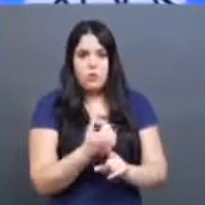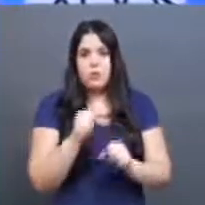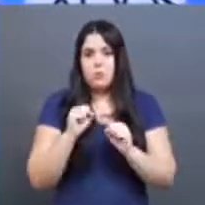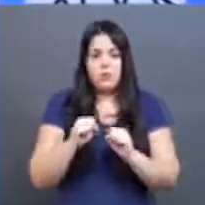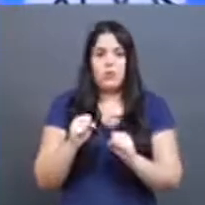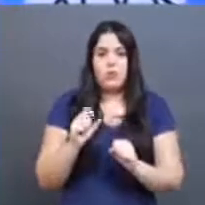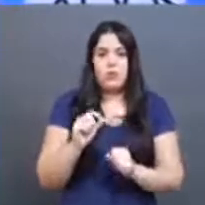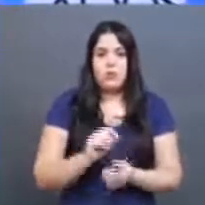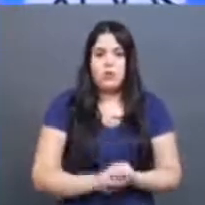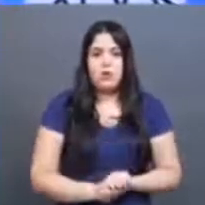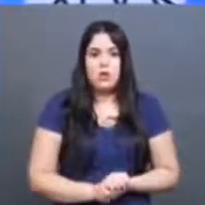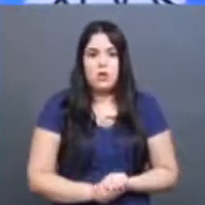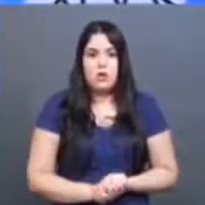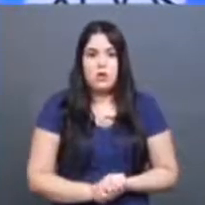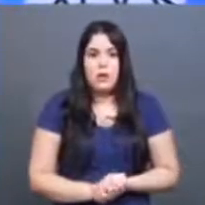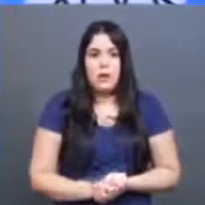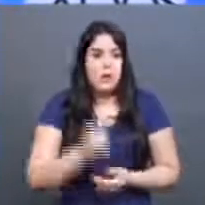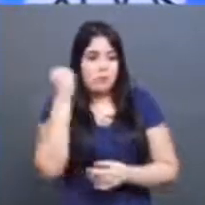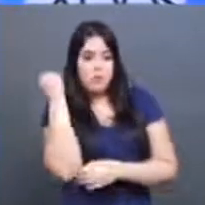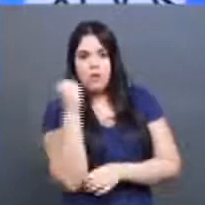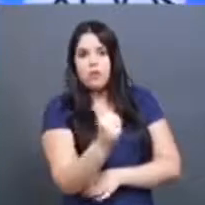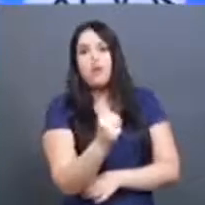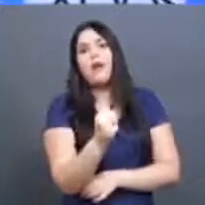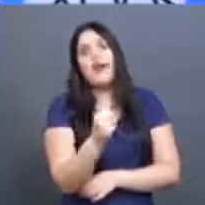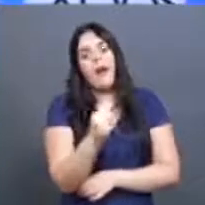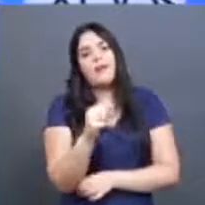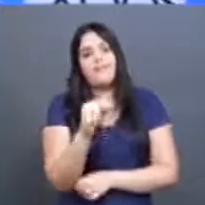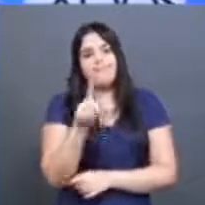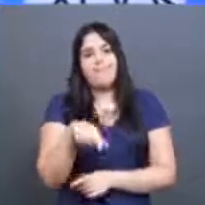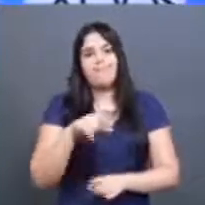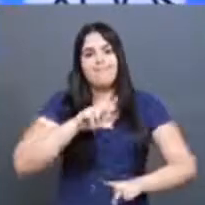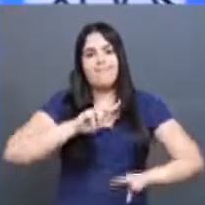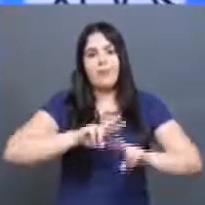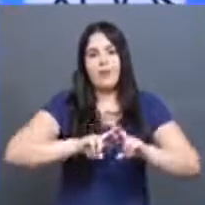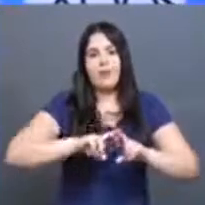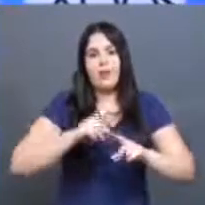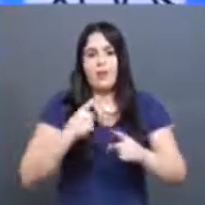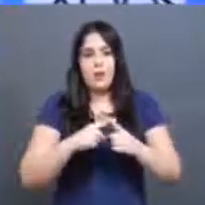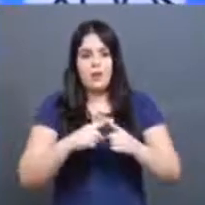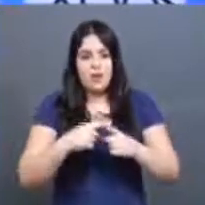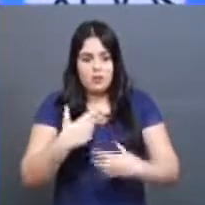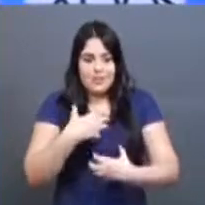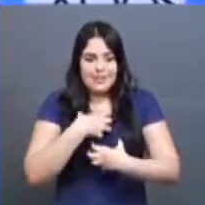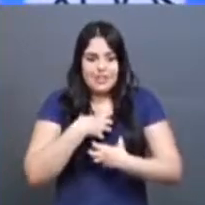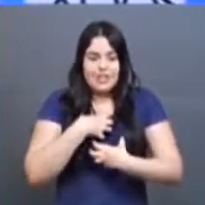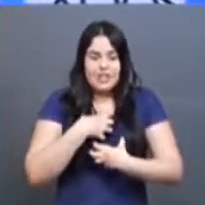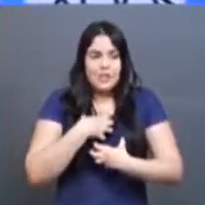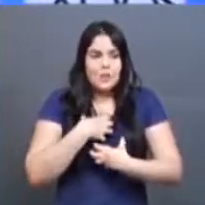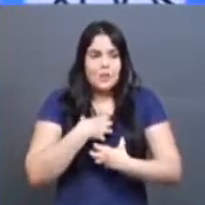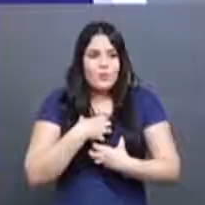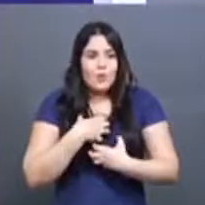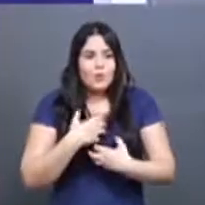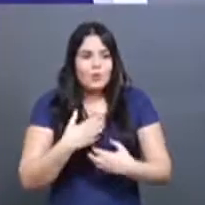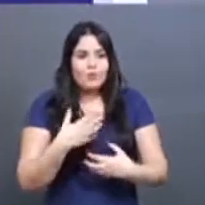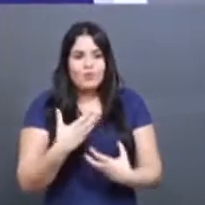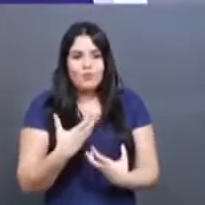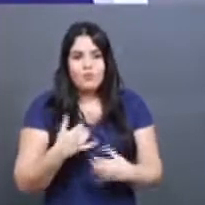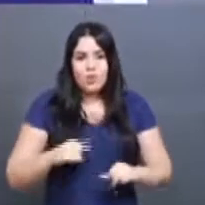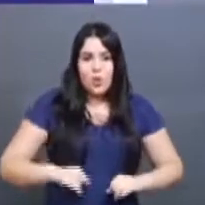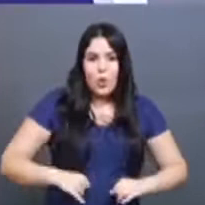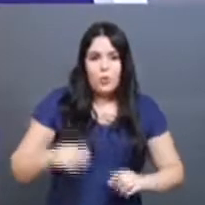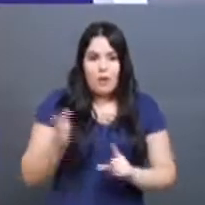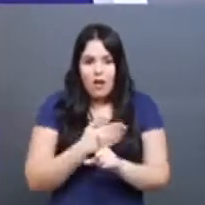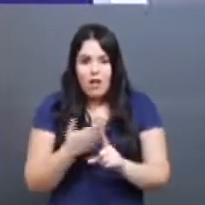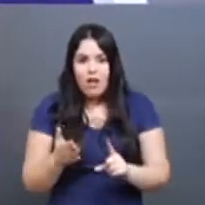pode cometer homicídio. Aí sim, porque ela se sentiu tão agredida pelo meio em que ela está, que ela